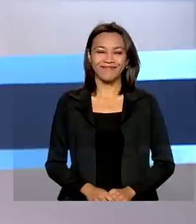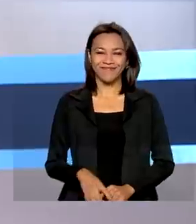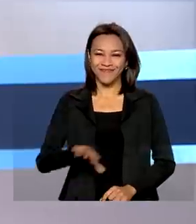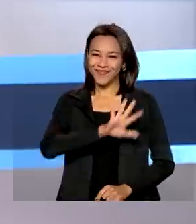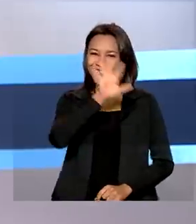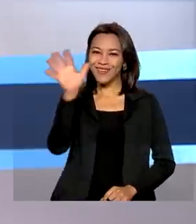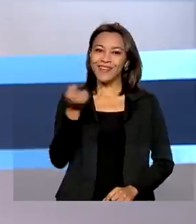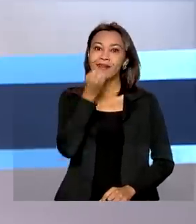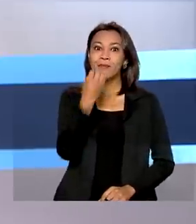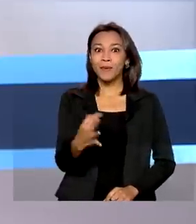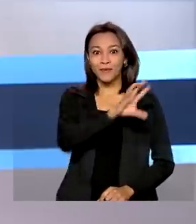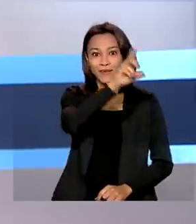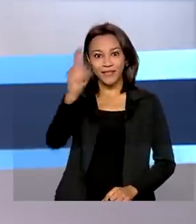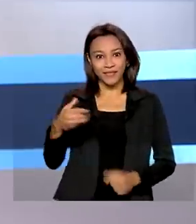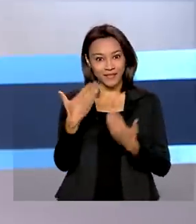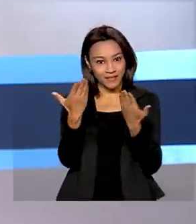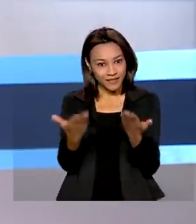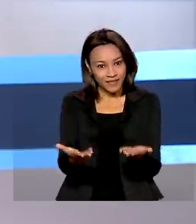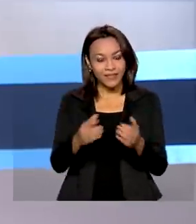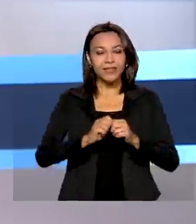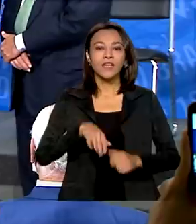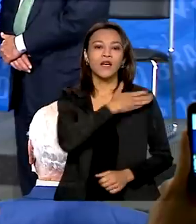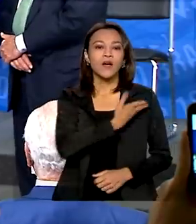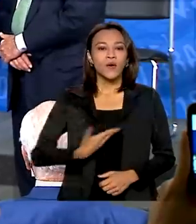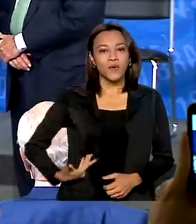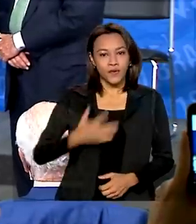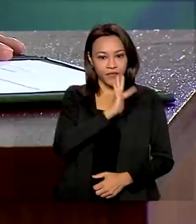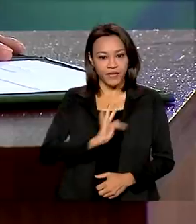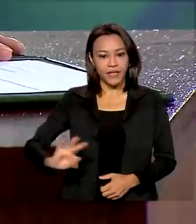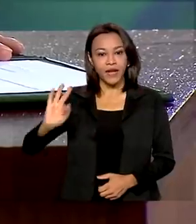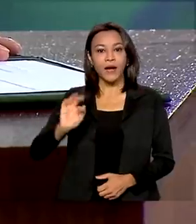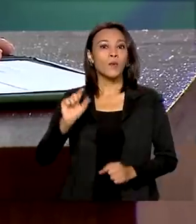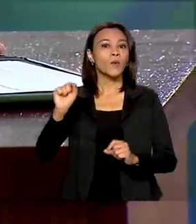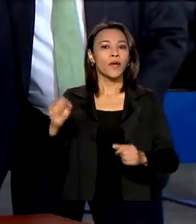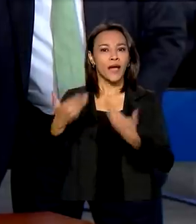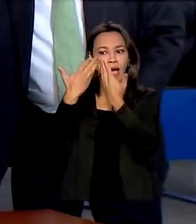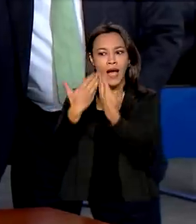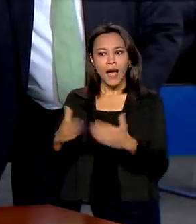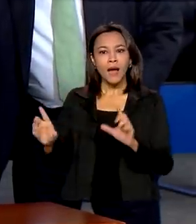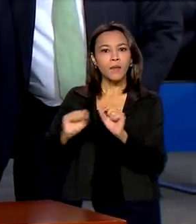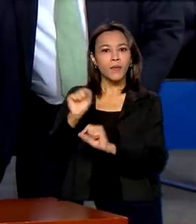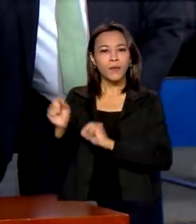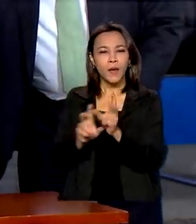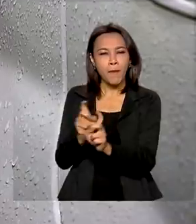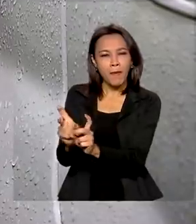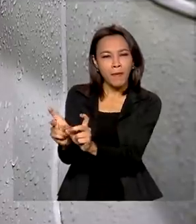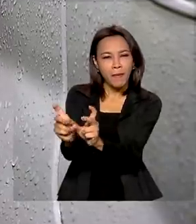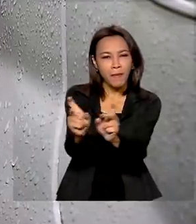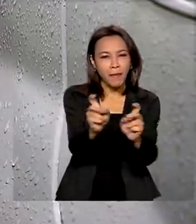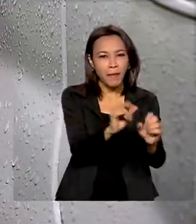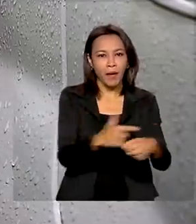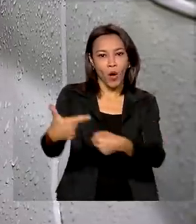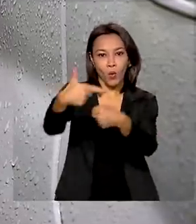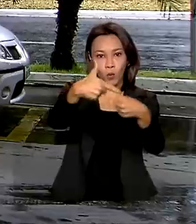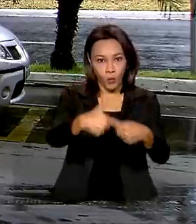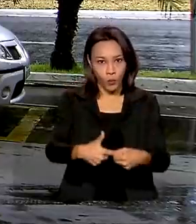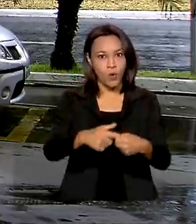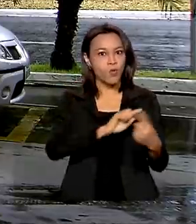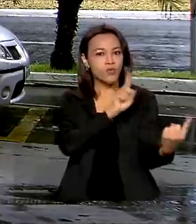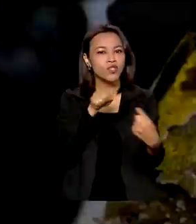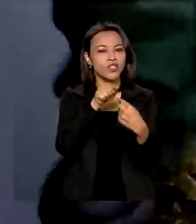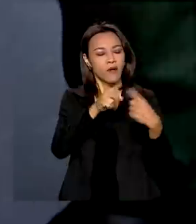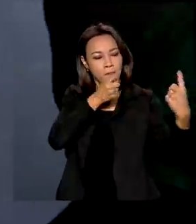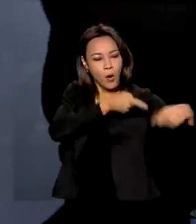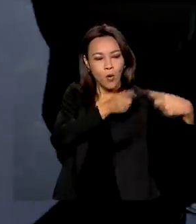Olá, bom dia pra você. Governo Federal abre mercado de combustíveis. O objetivo é aumentar a concorrência